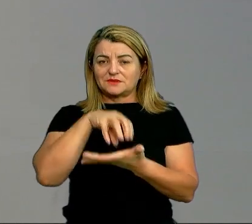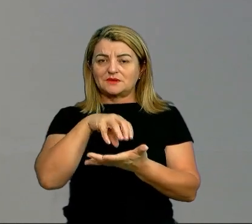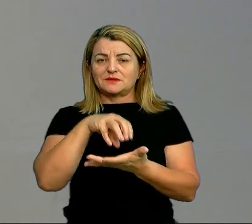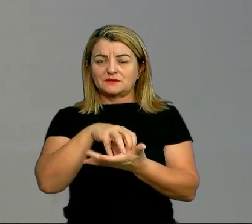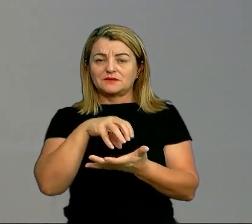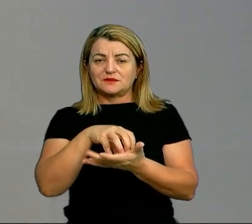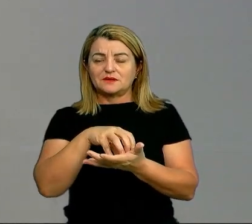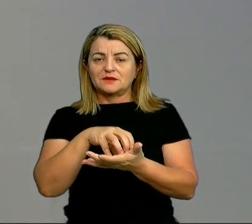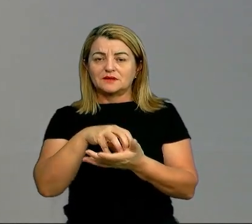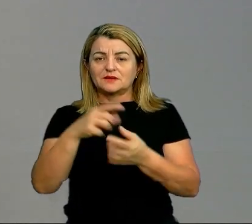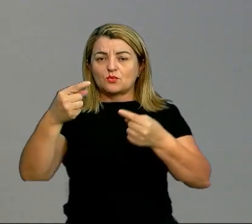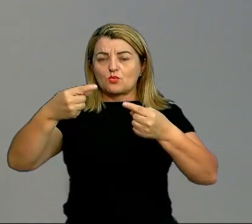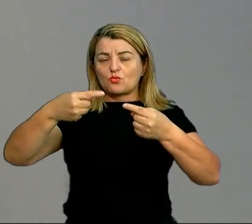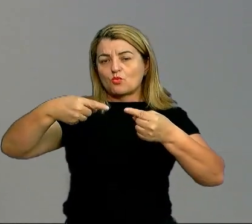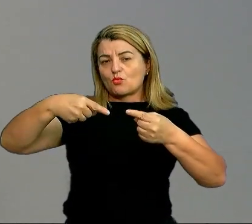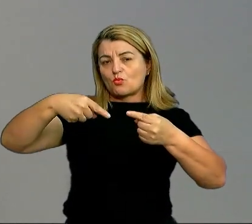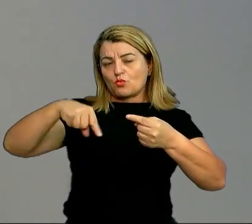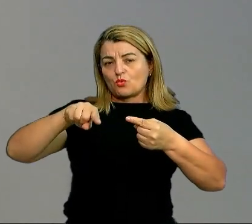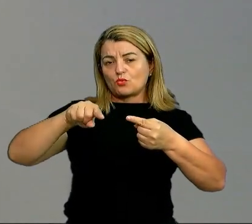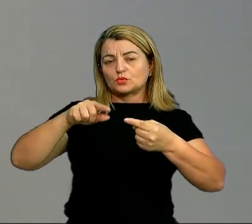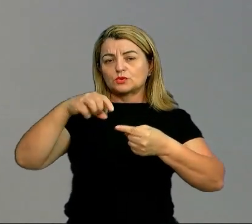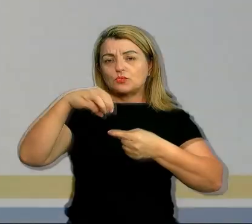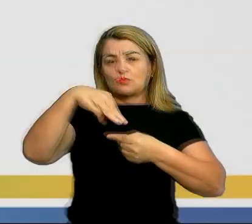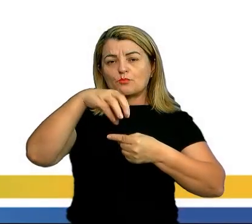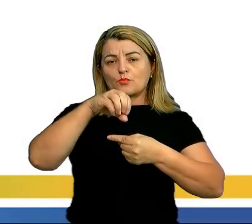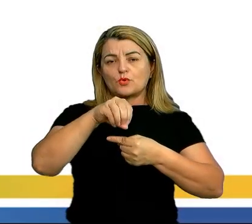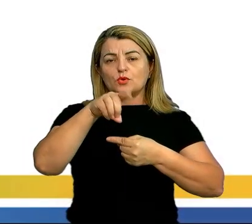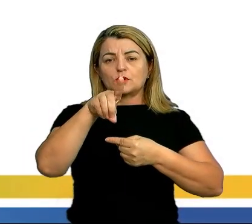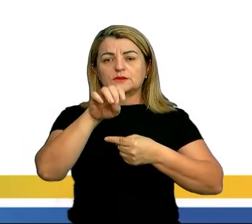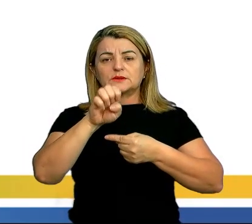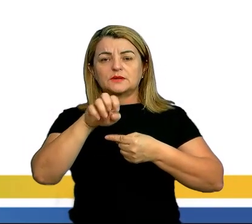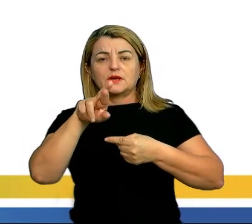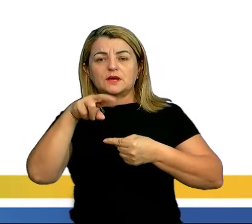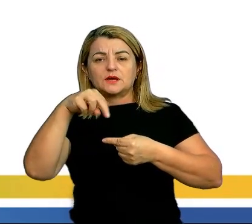forma, contraria aí os preceitos aí do modernismo português.